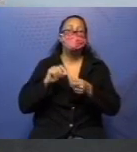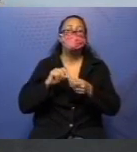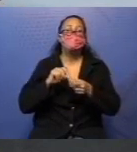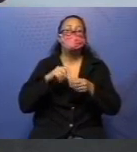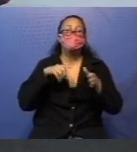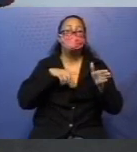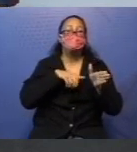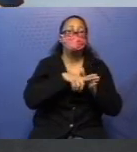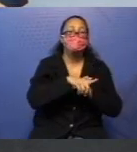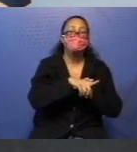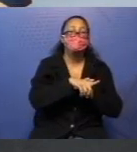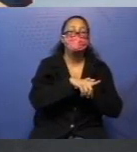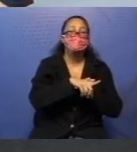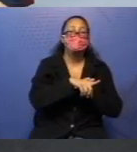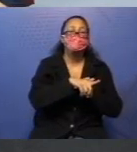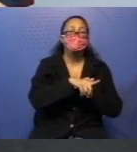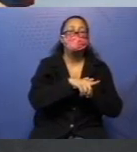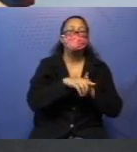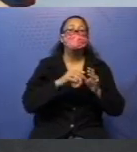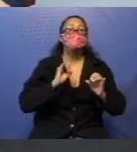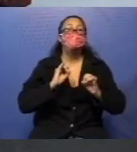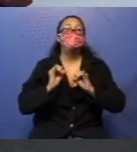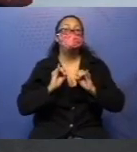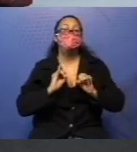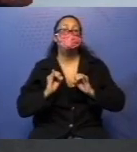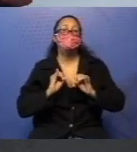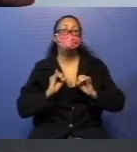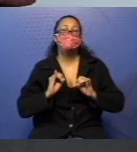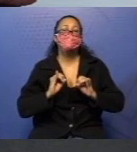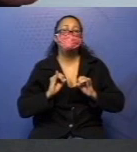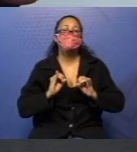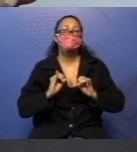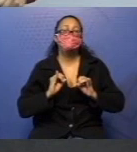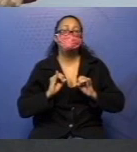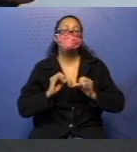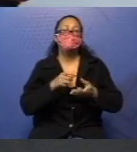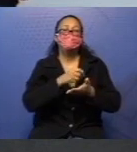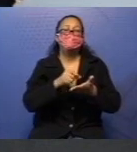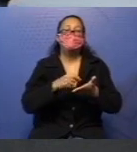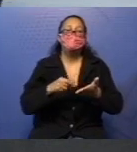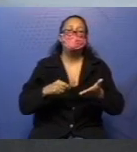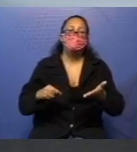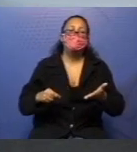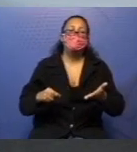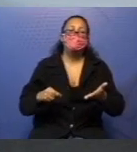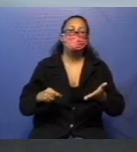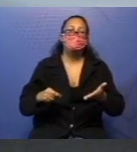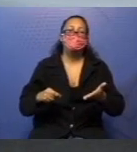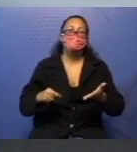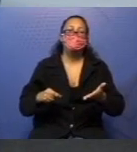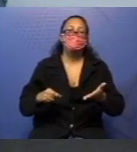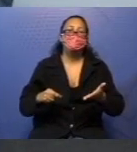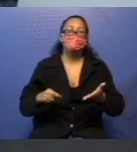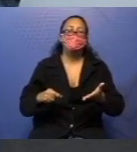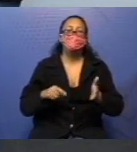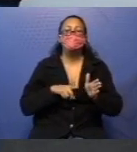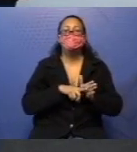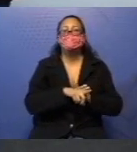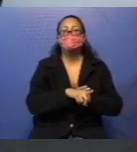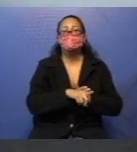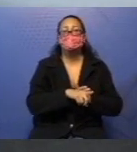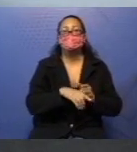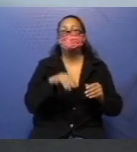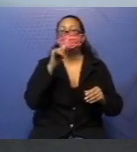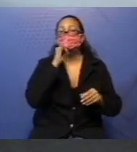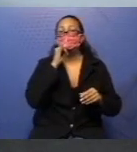a partir das informações do texto e elaborar um problema. Eu vou dar um exemplo bem rapidinho. Minha